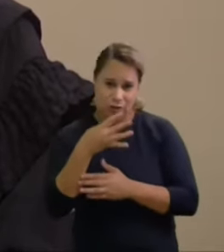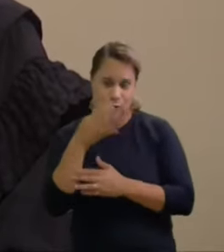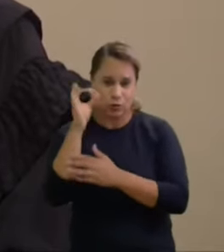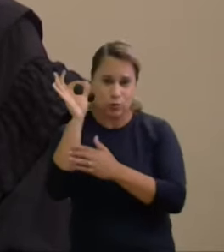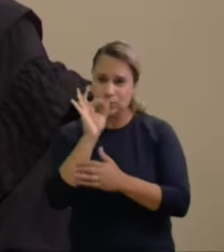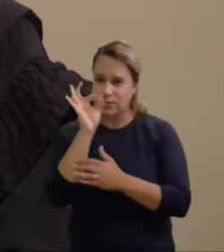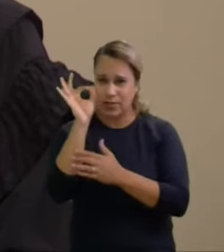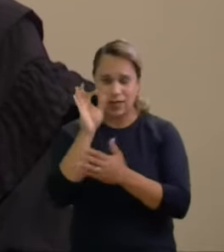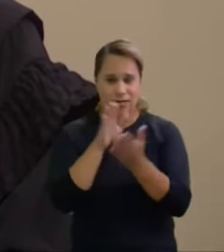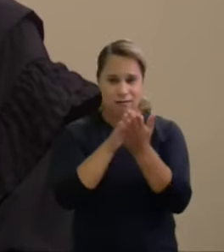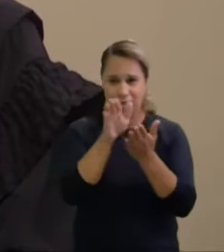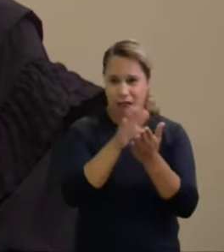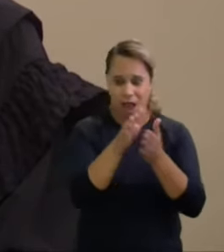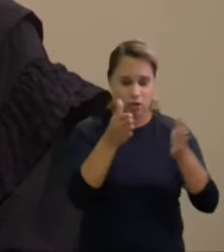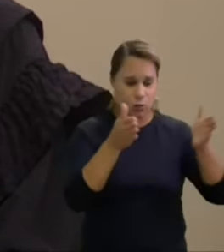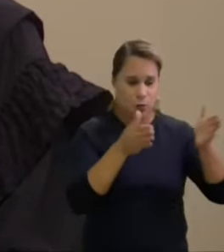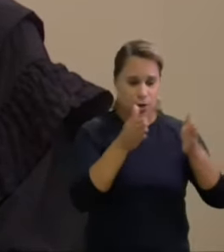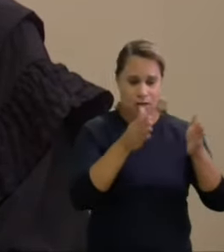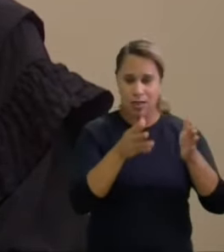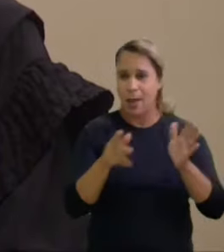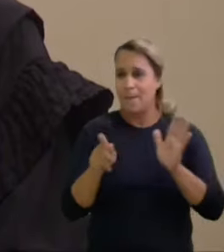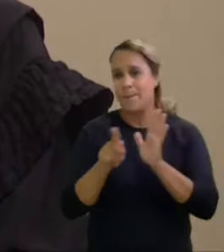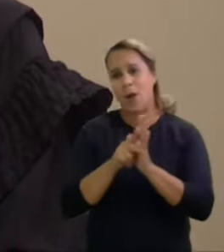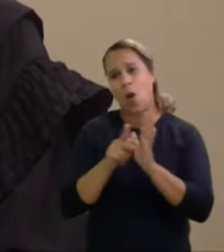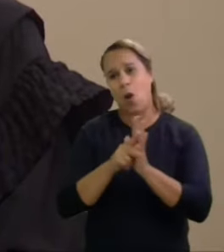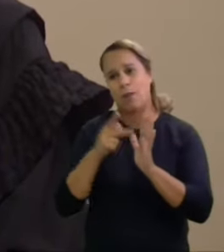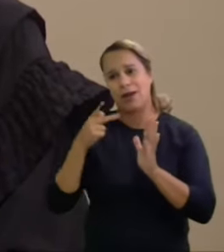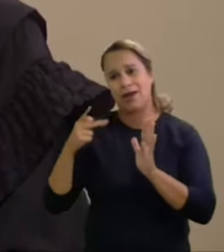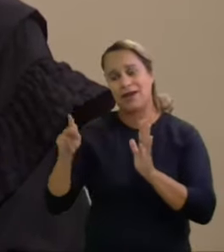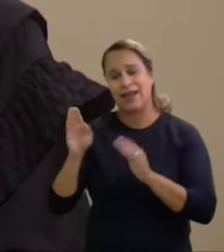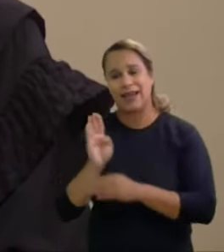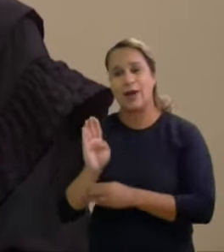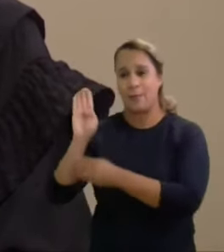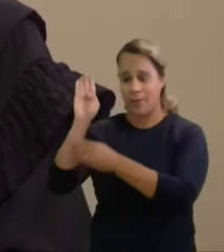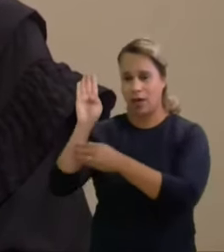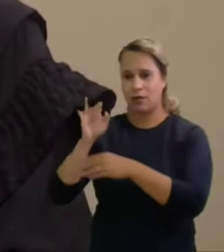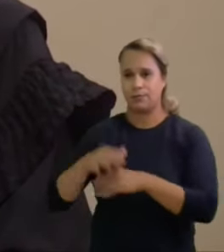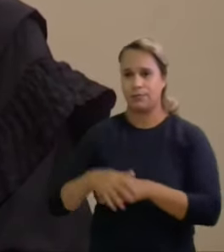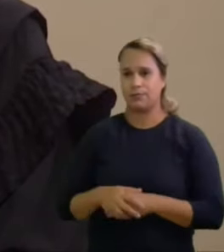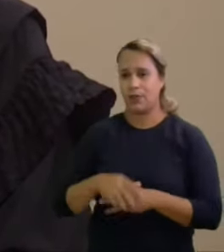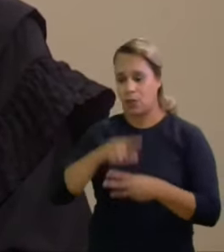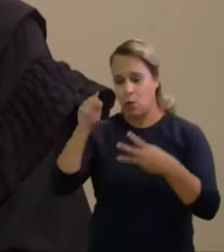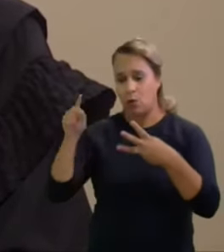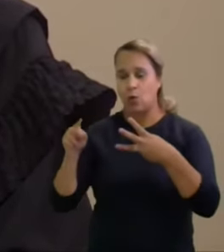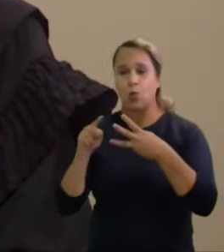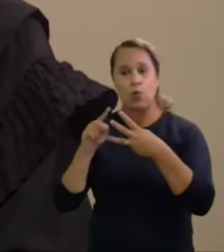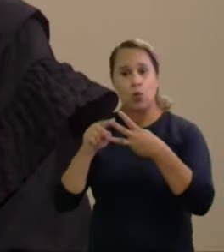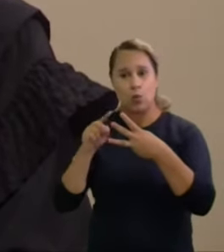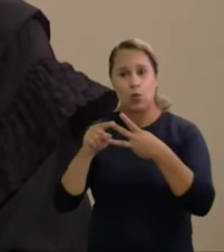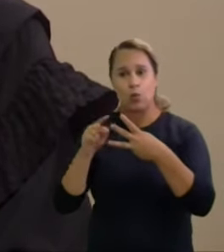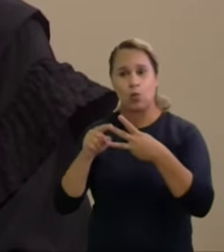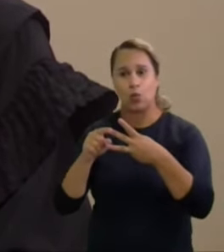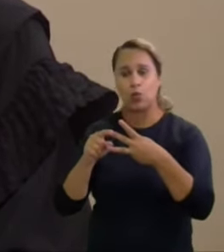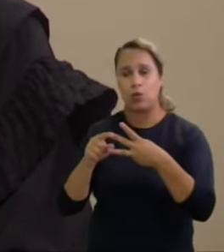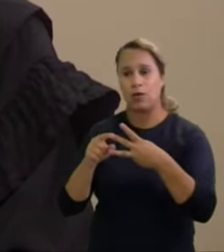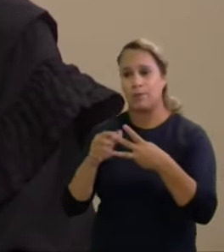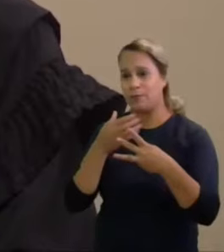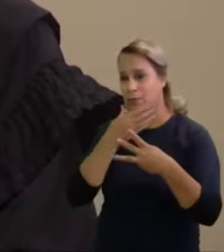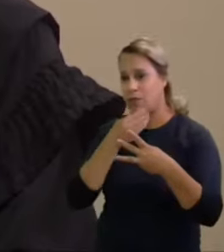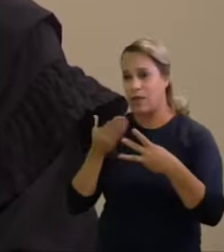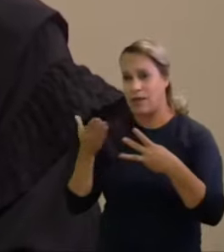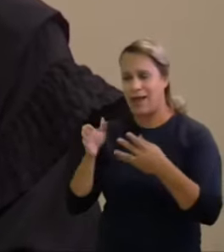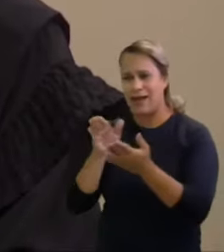realizados no período de sua própria campanha com relação ao segundo colocado os gastos da pré-campanha